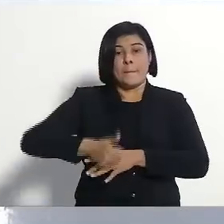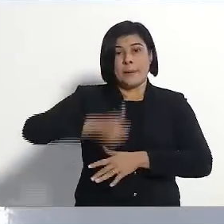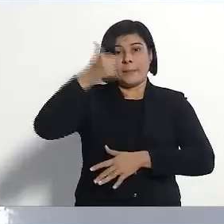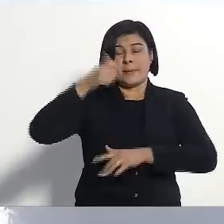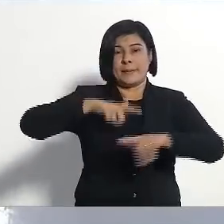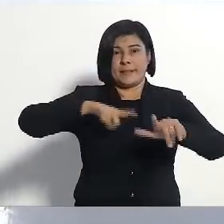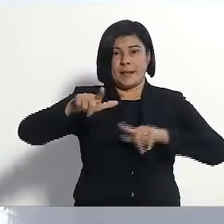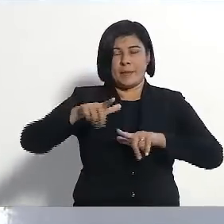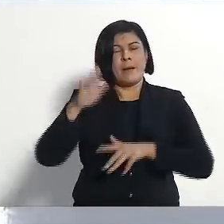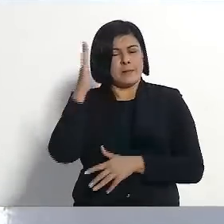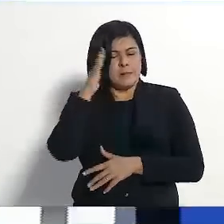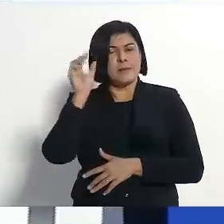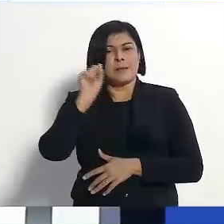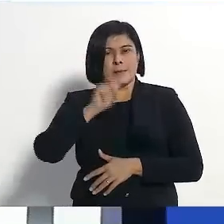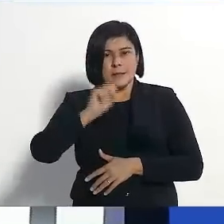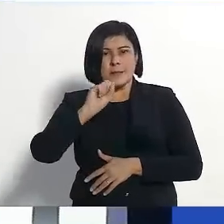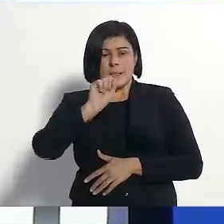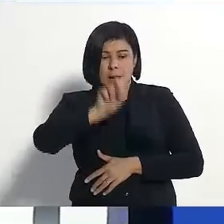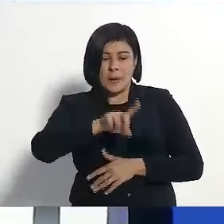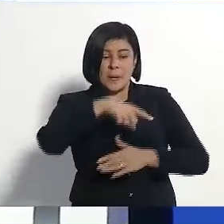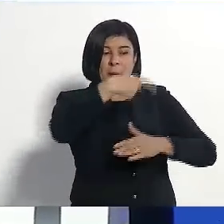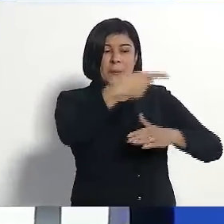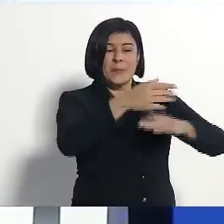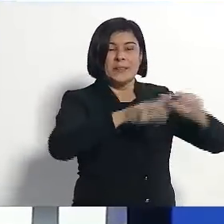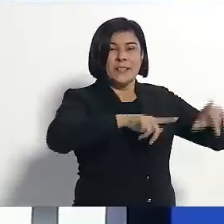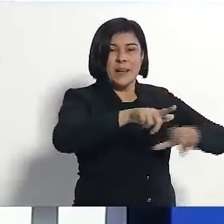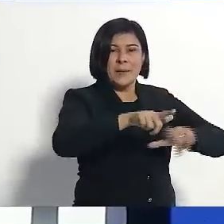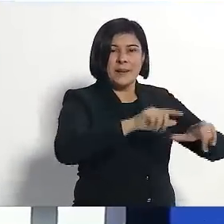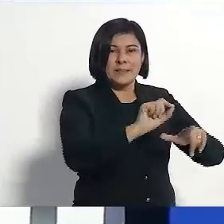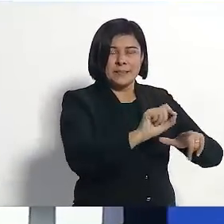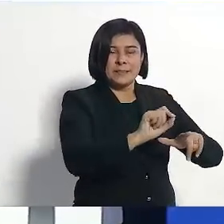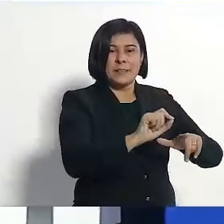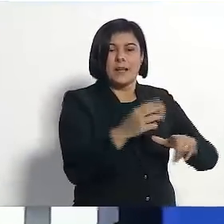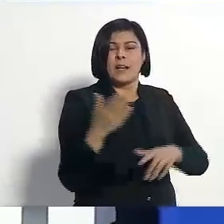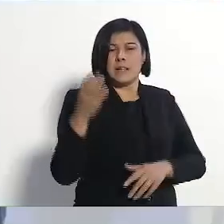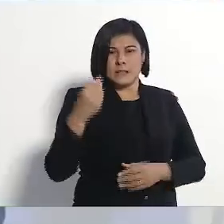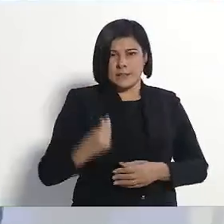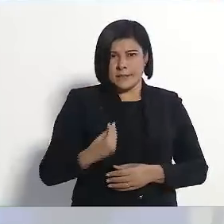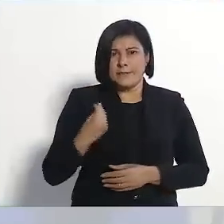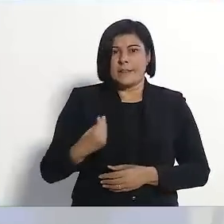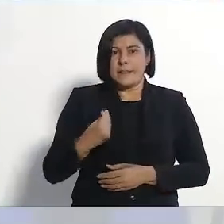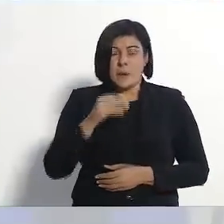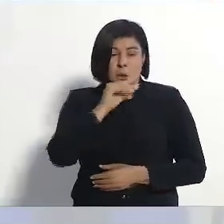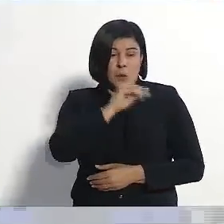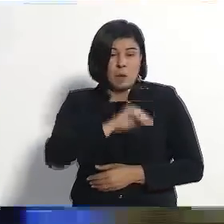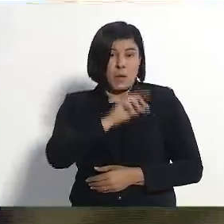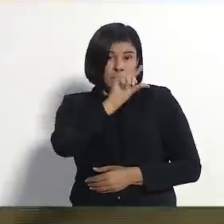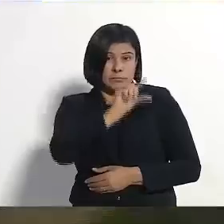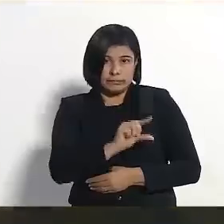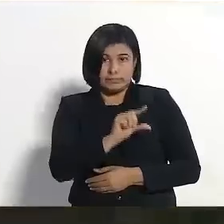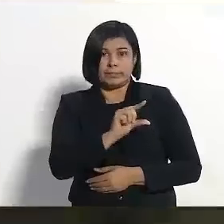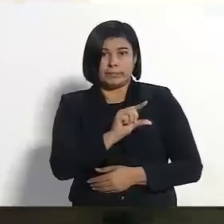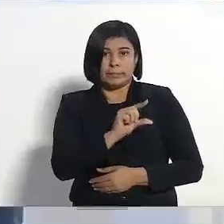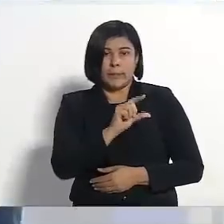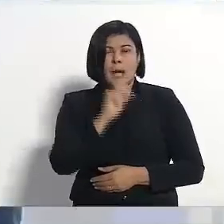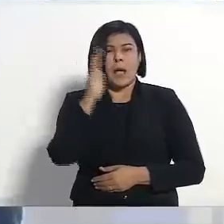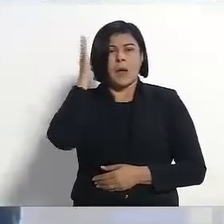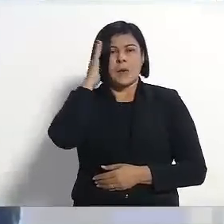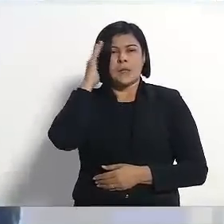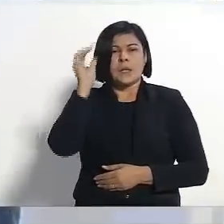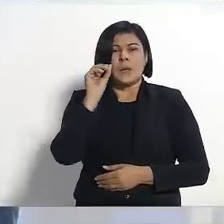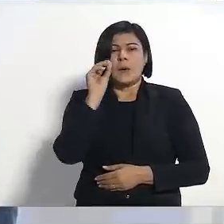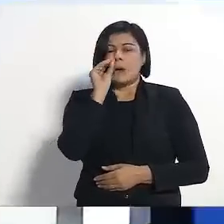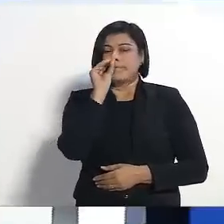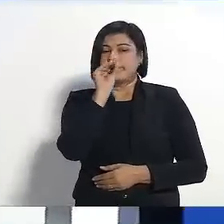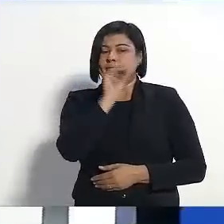o que é estar do outro lado do balcão. Eu sei o que é viver com o salário mínimo. Eu sei o que é renunciar, ir